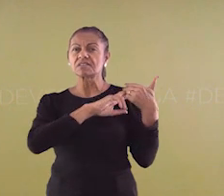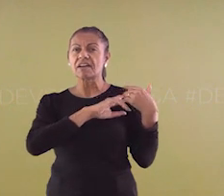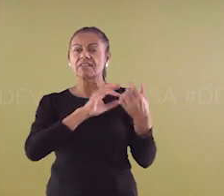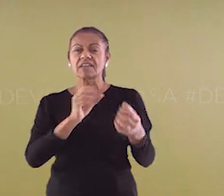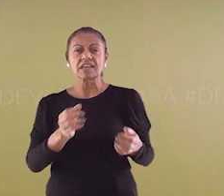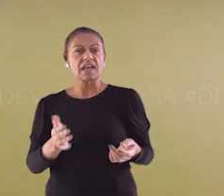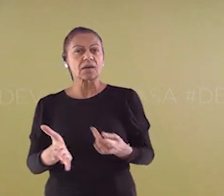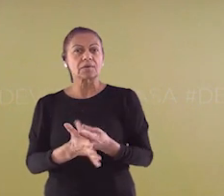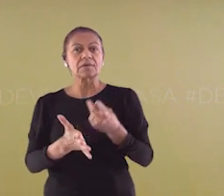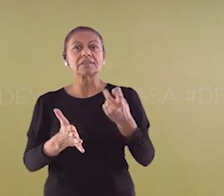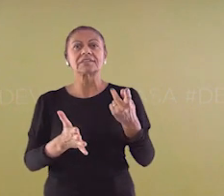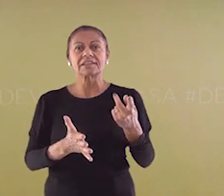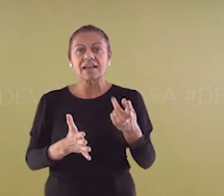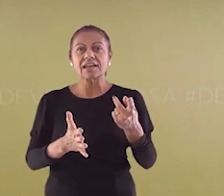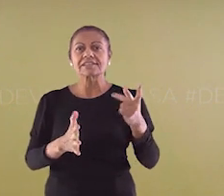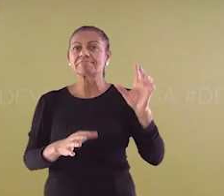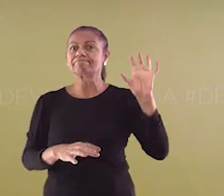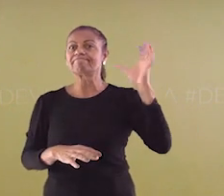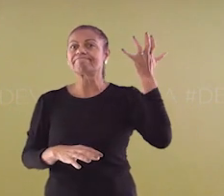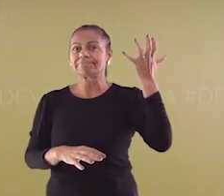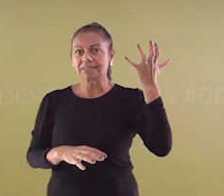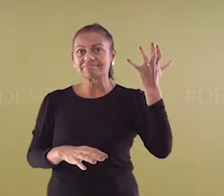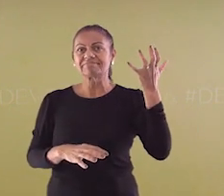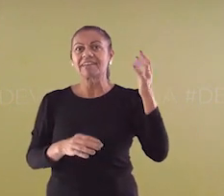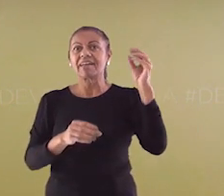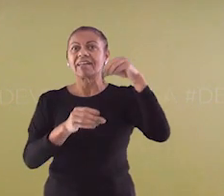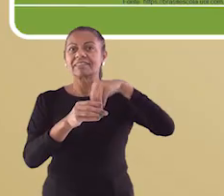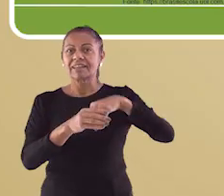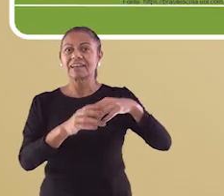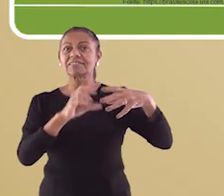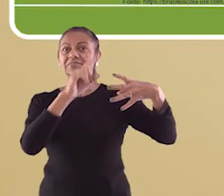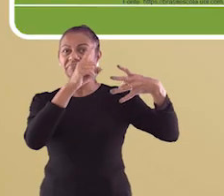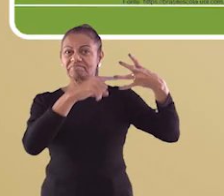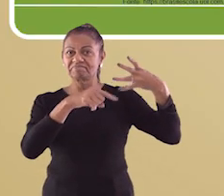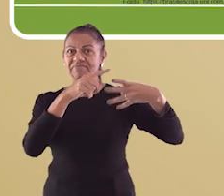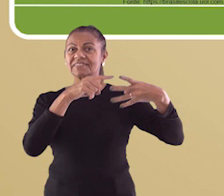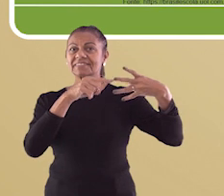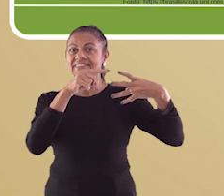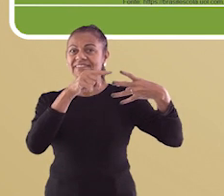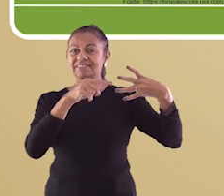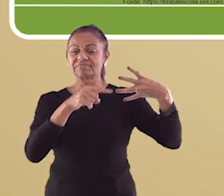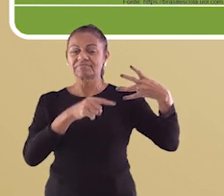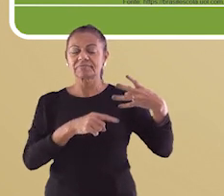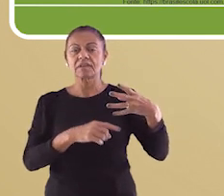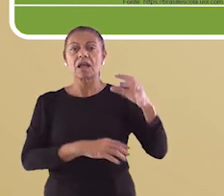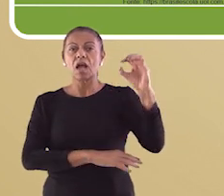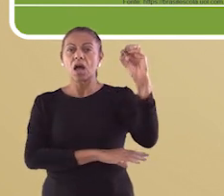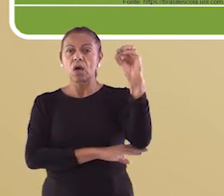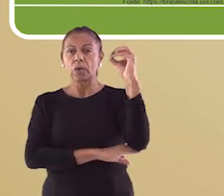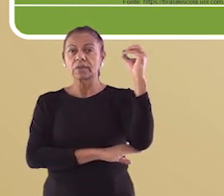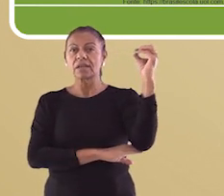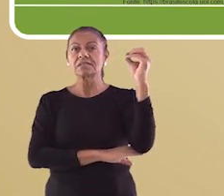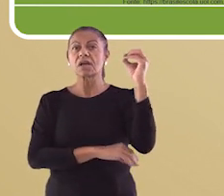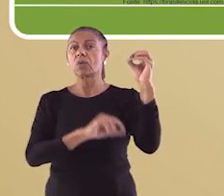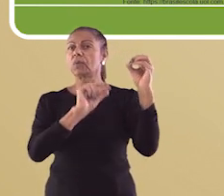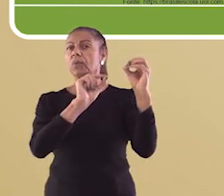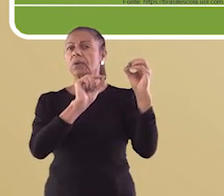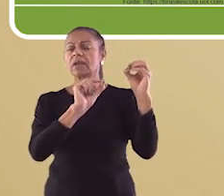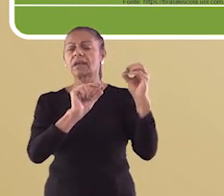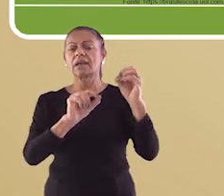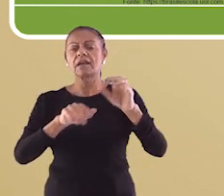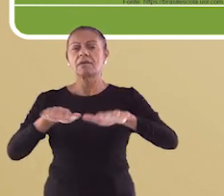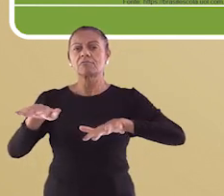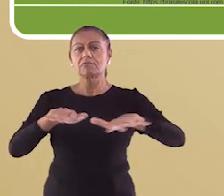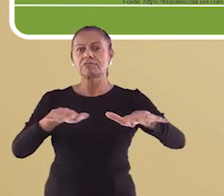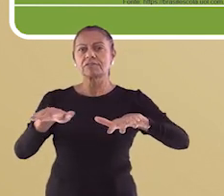fenômenos naturais, dentre eles as estações do ano. A rotação é o movimento que a Terra realiza